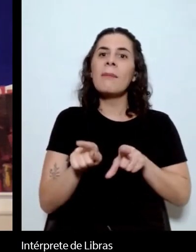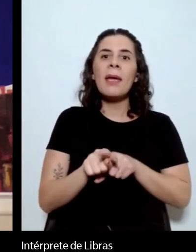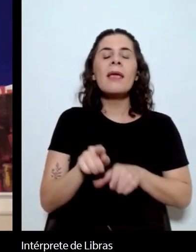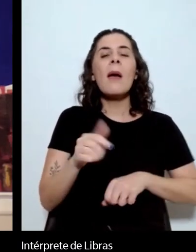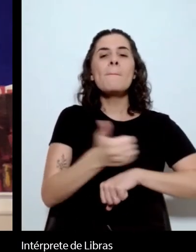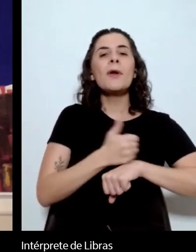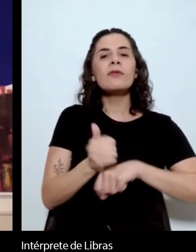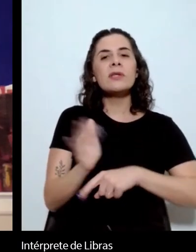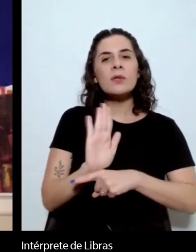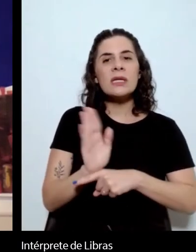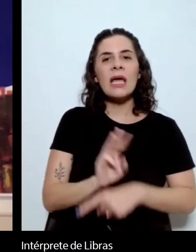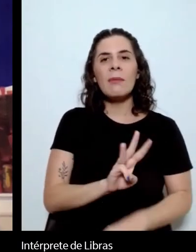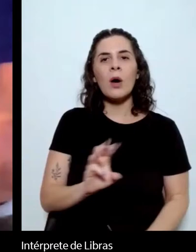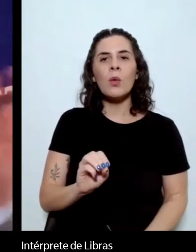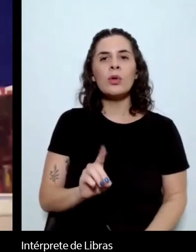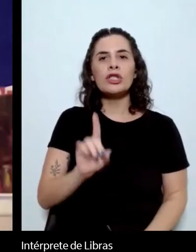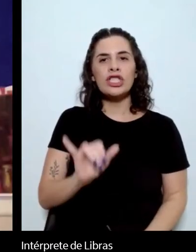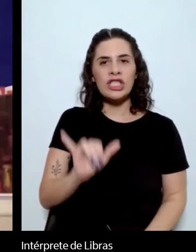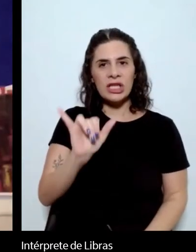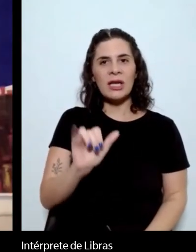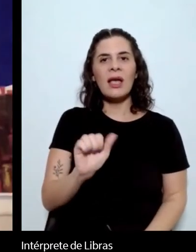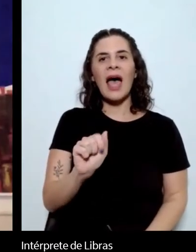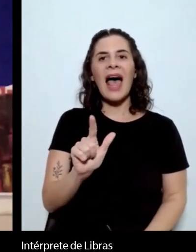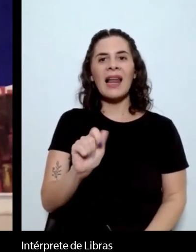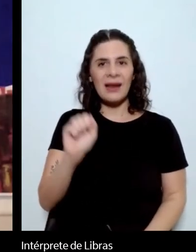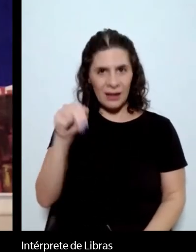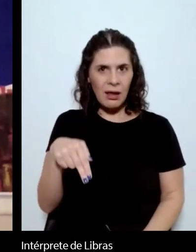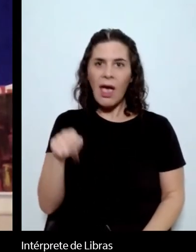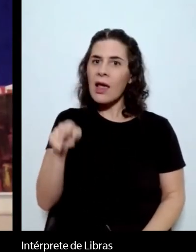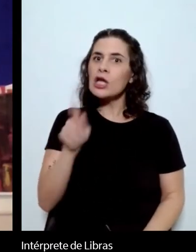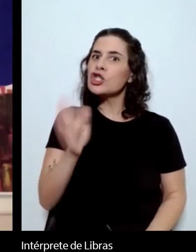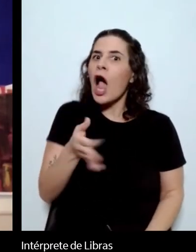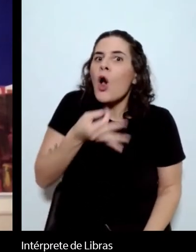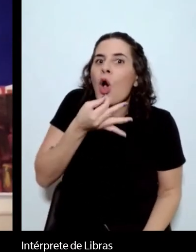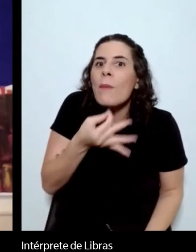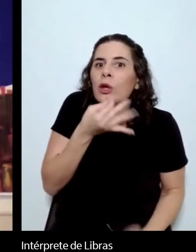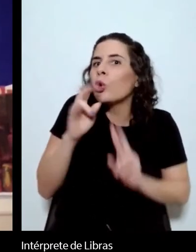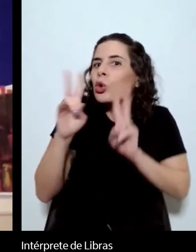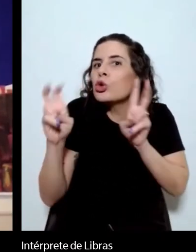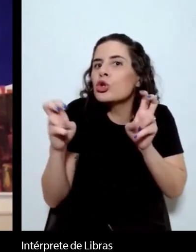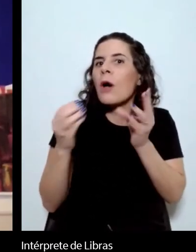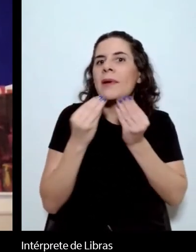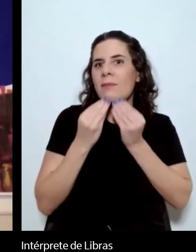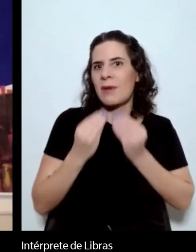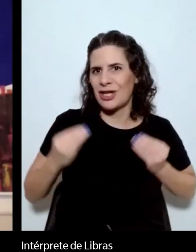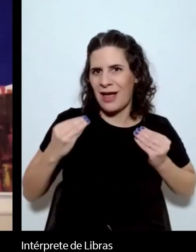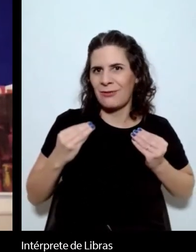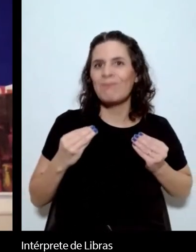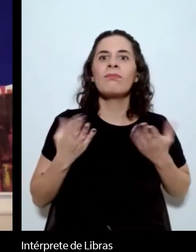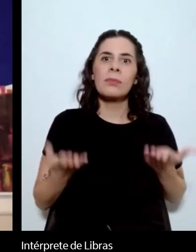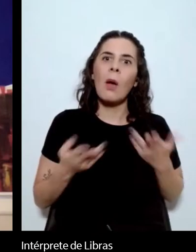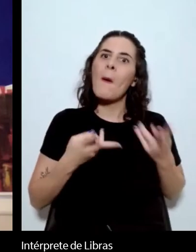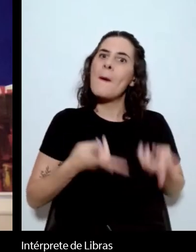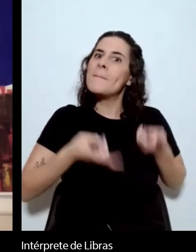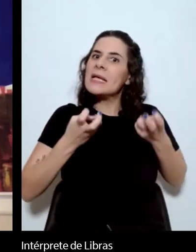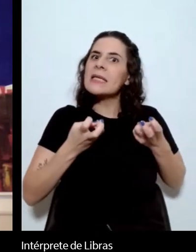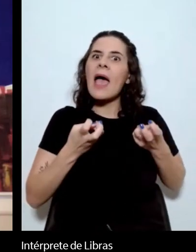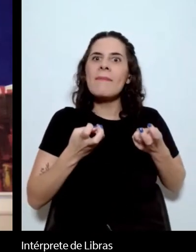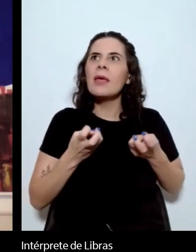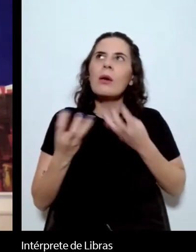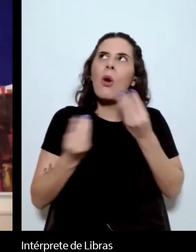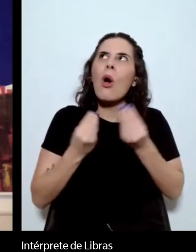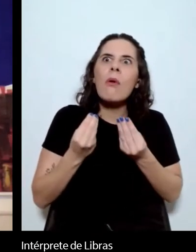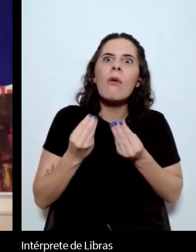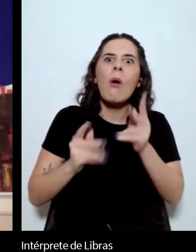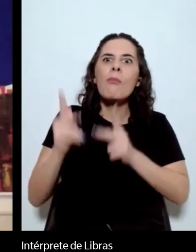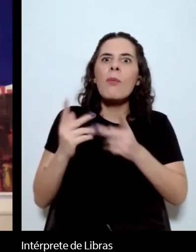mencionando Machado de Assis e tudo isso se faz notar através do público. Mas, na verdade, a leitura